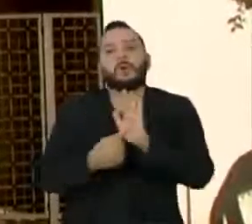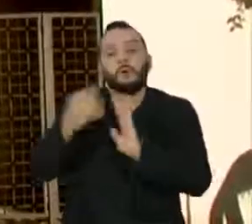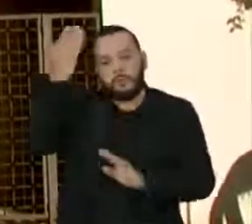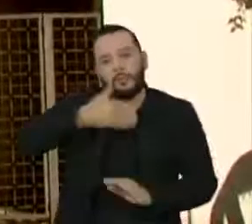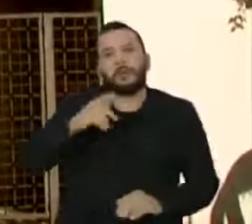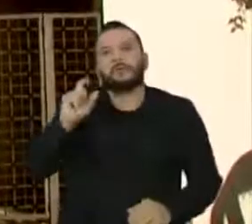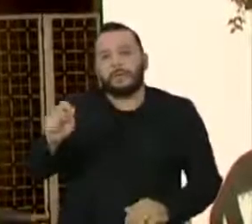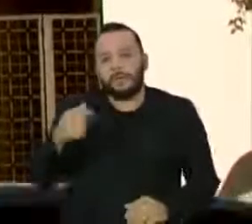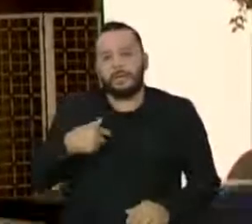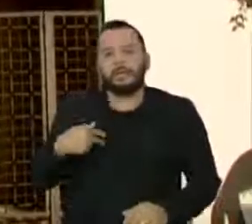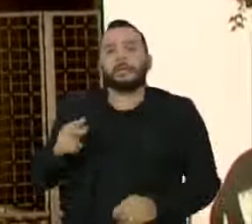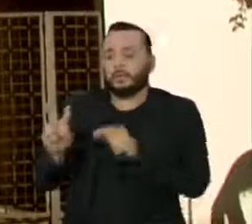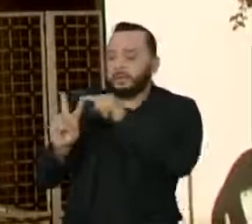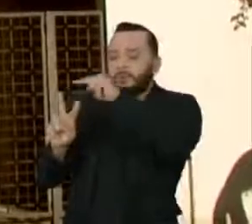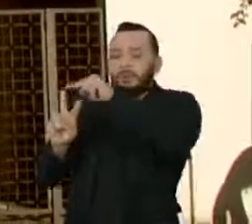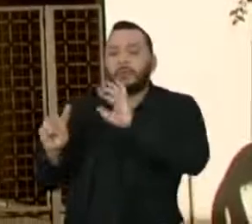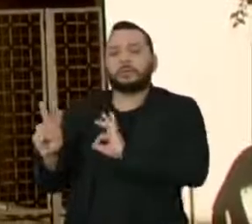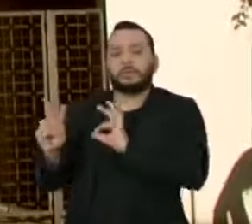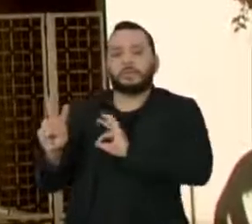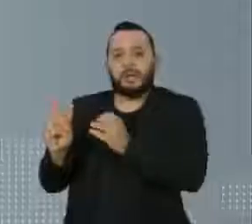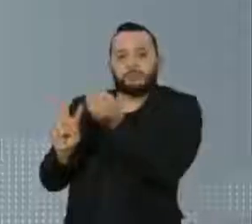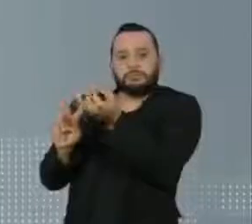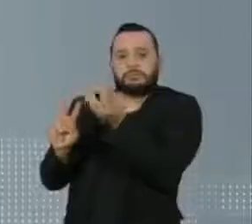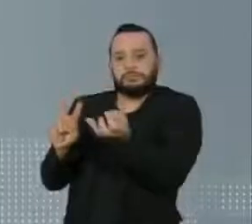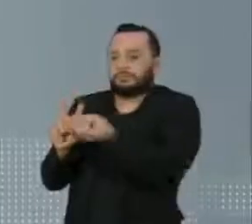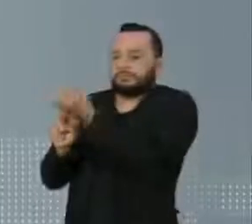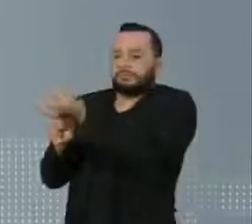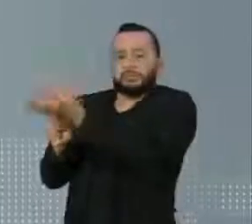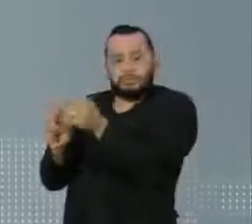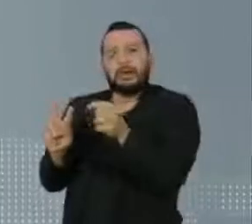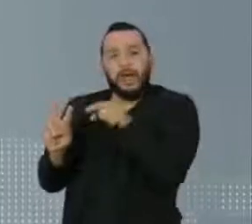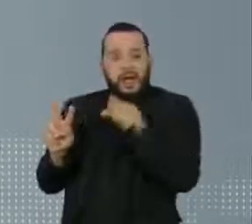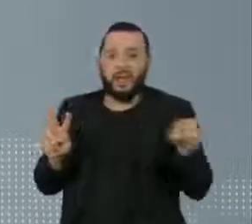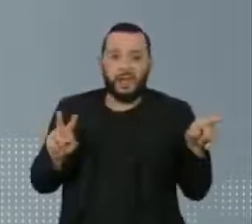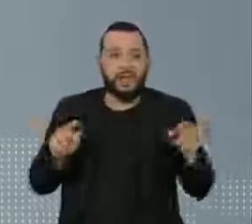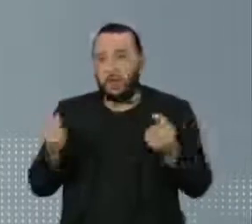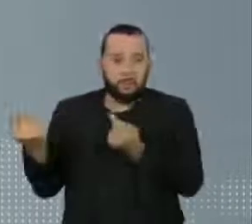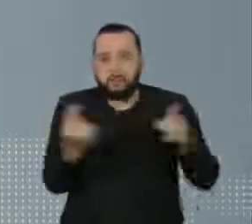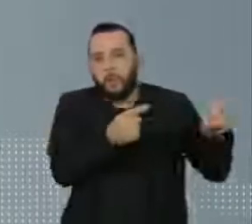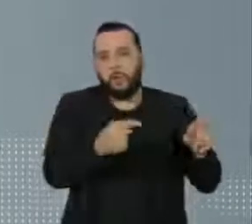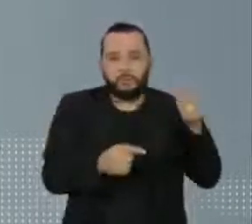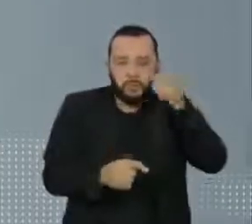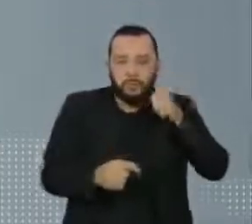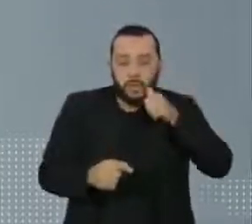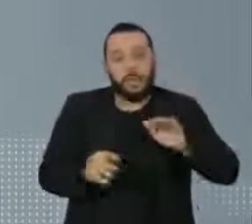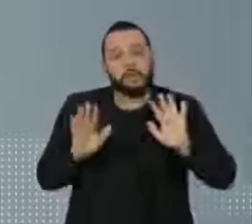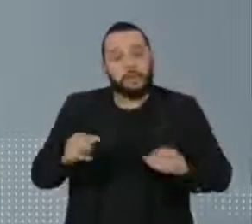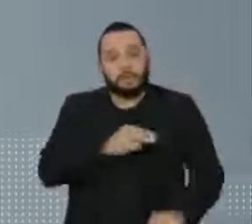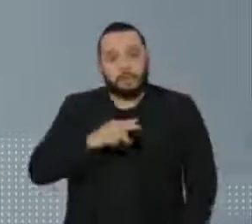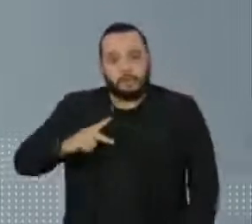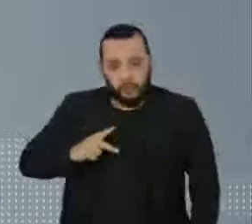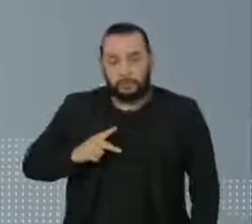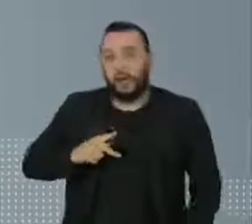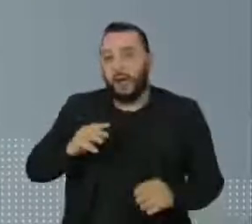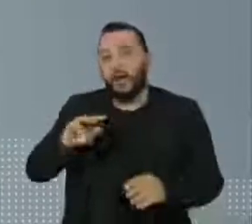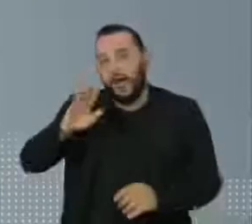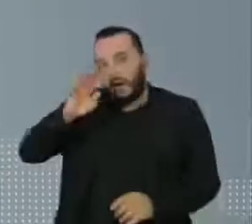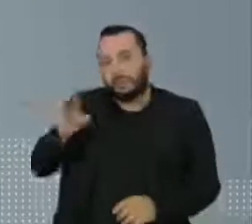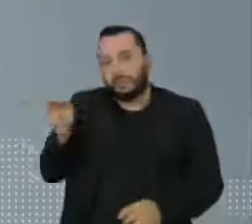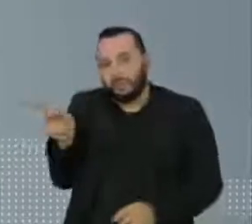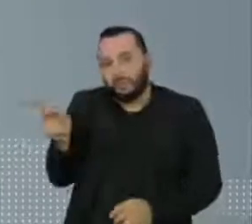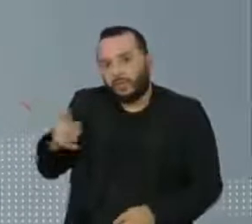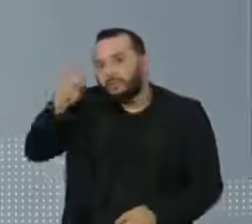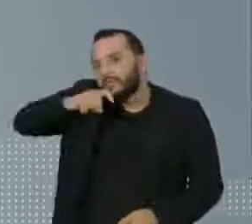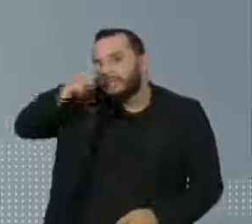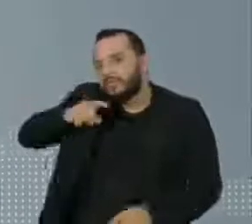prova o relato dado pelos dois PMs à Polícia Civil. O Ministério Público Militar, entretanto, acusa os agentes de mentir durante o relato. Eles